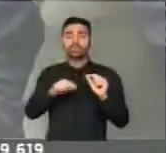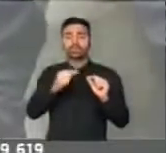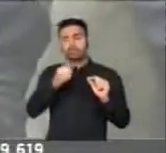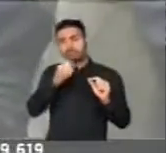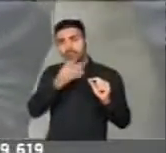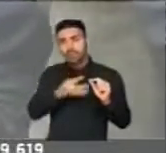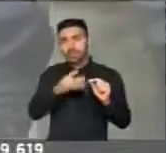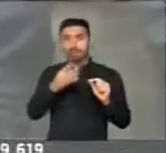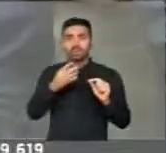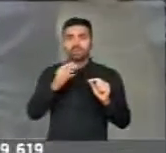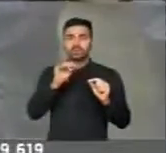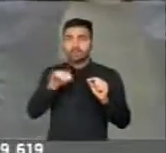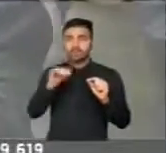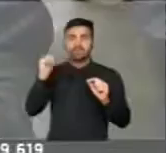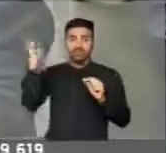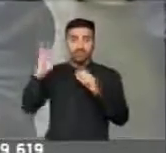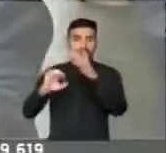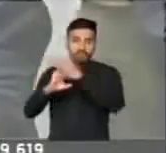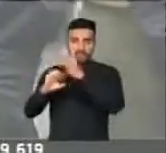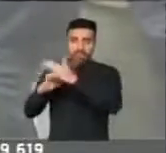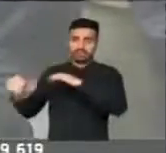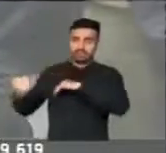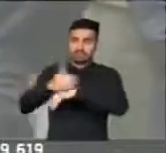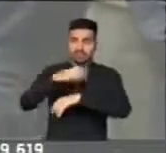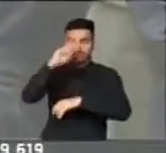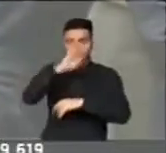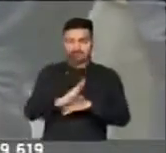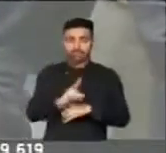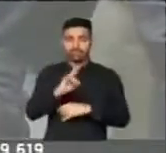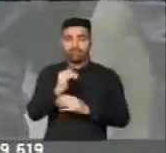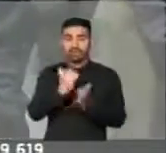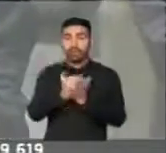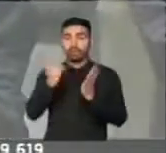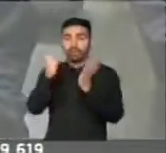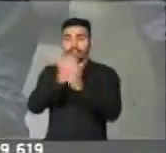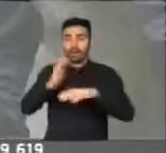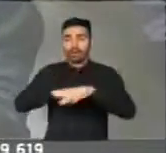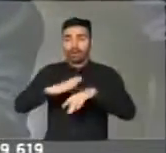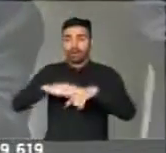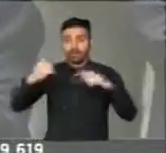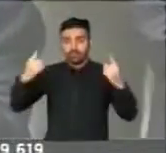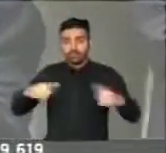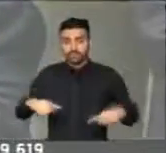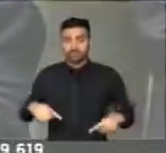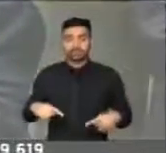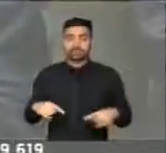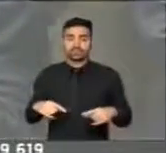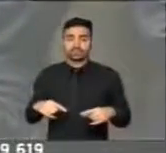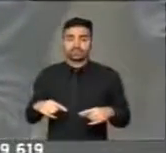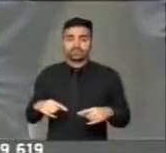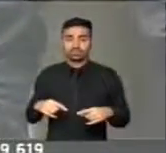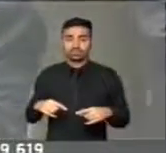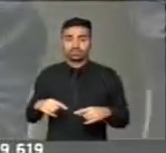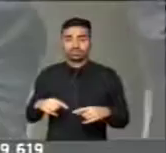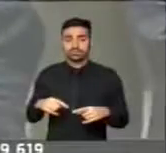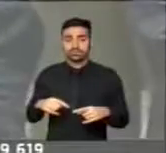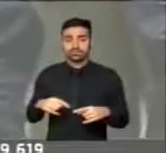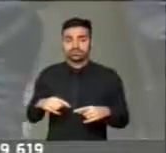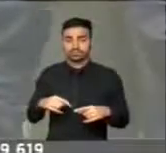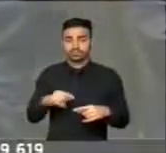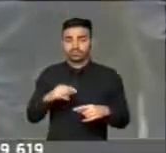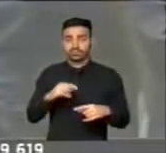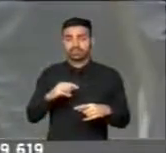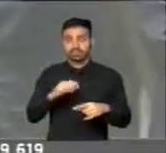da entrada do capital estrangeiro, o aumento da competição e desconcentração do mercado doméstico é mentira.